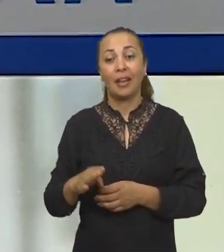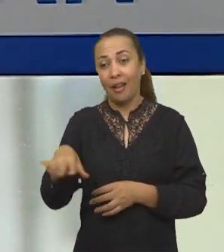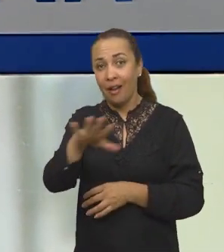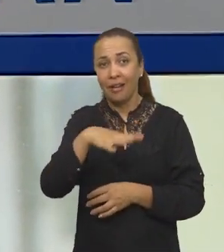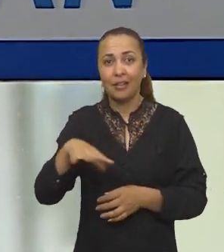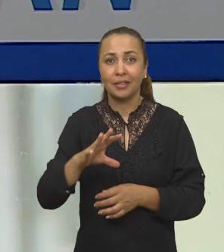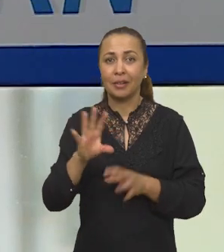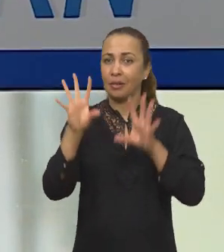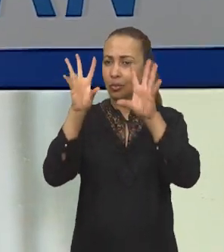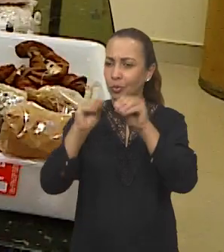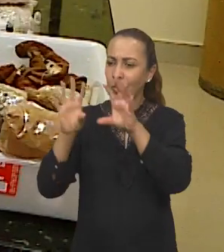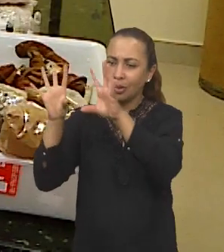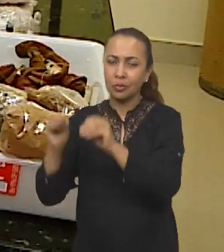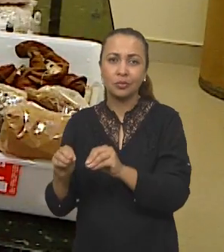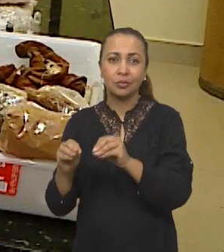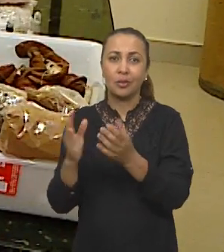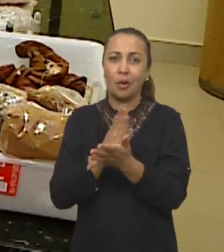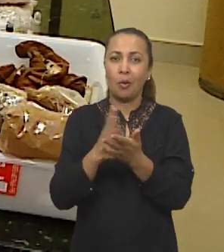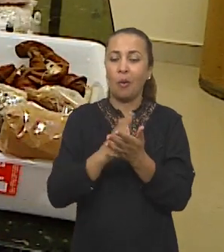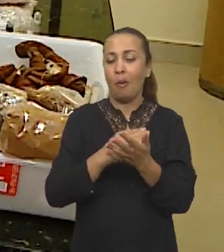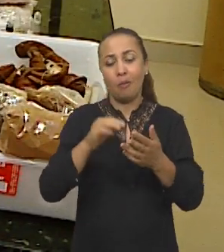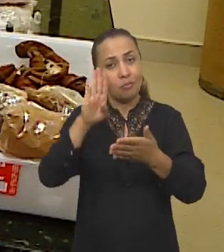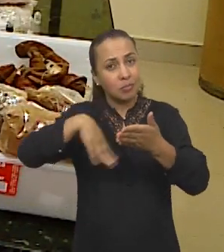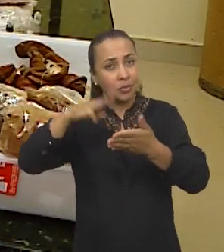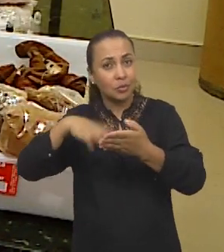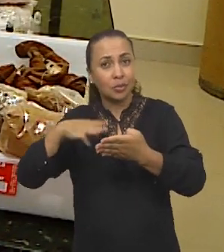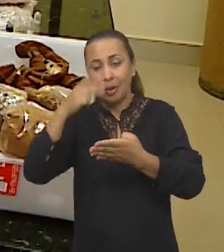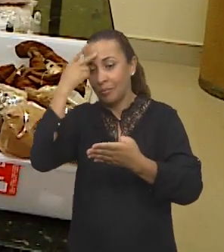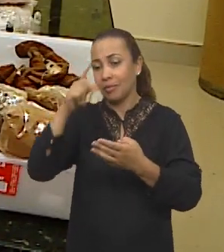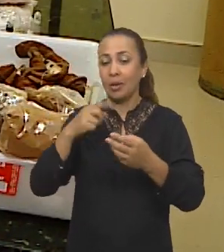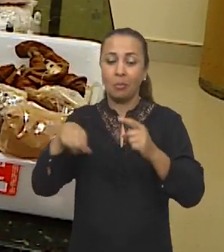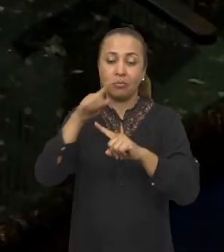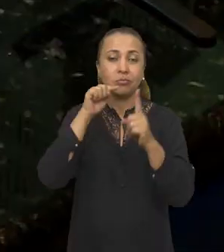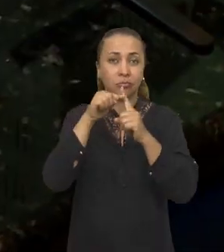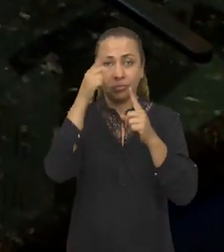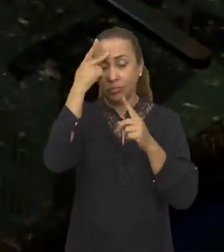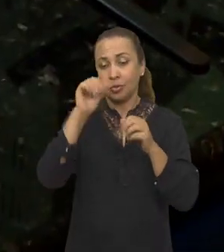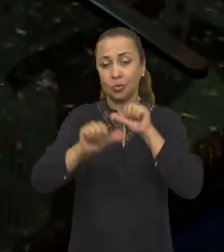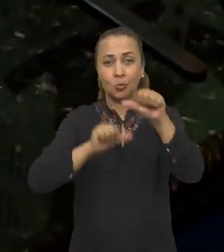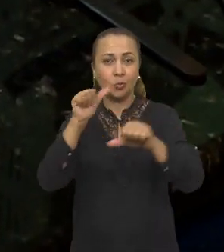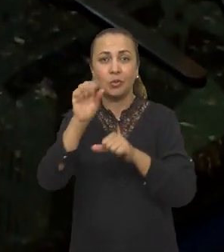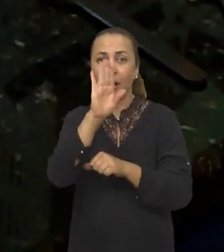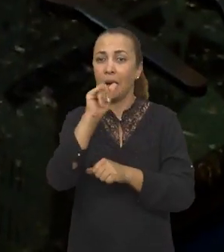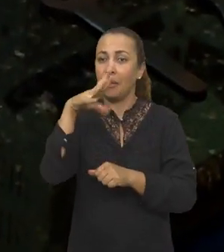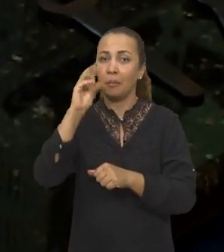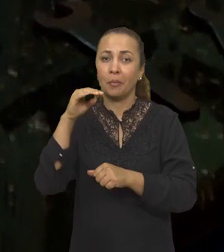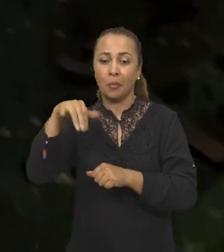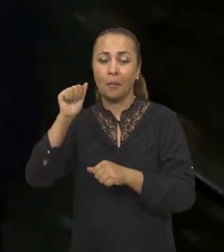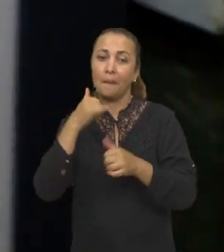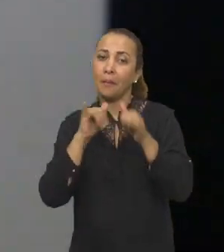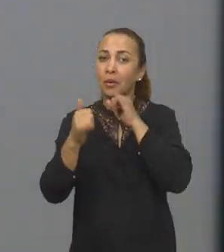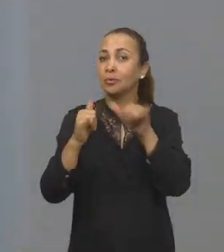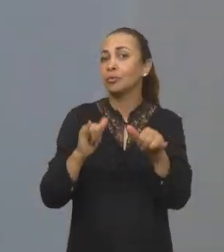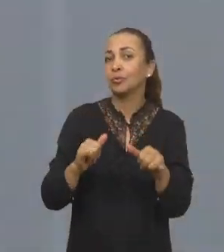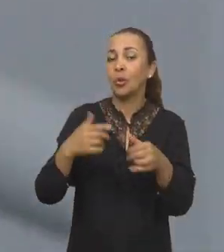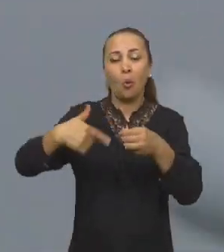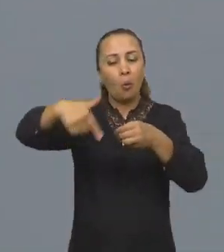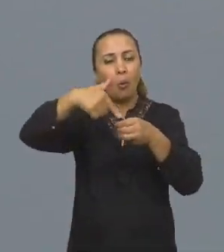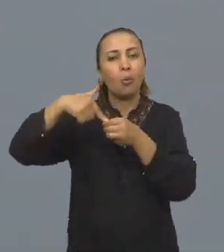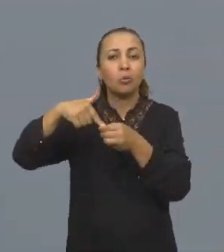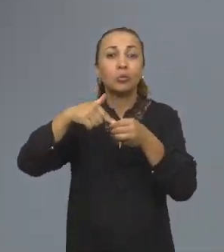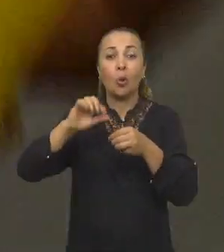catálise. Então, a gente sintetiza alguns materiais com esse objetivo de transformar essa biomassa em um vetor energético, um